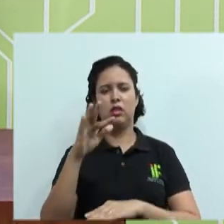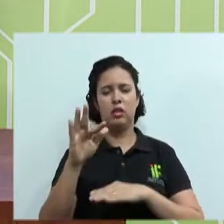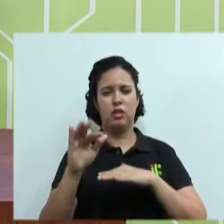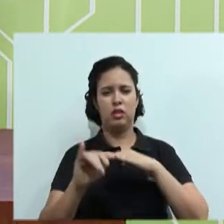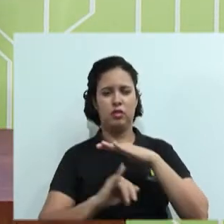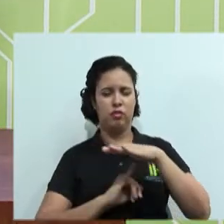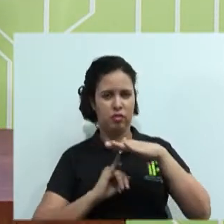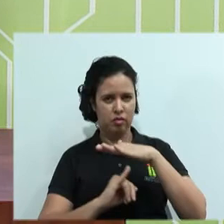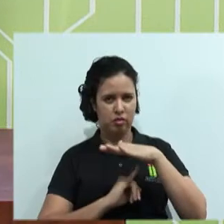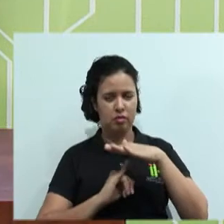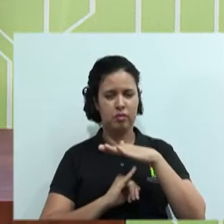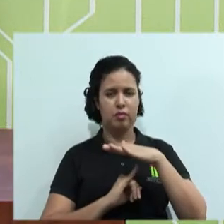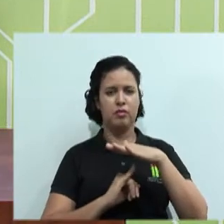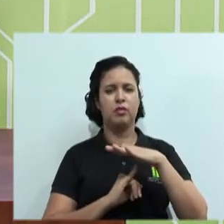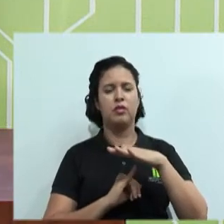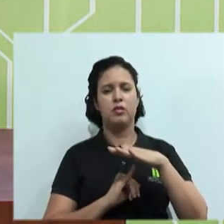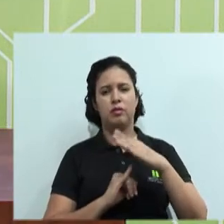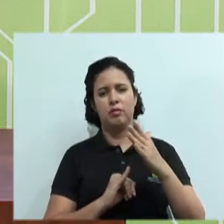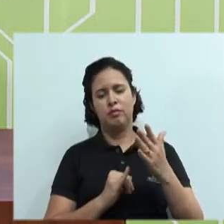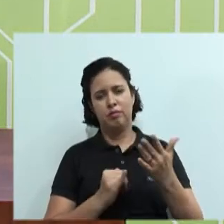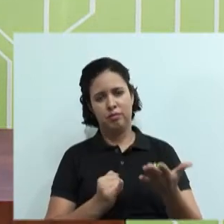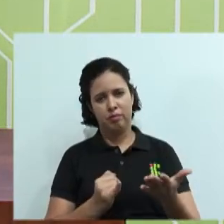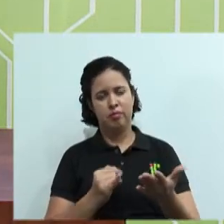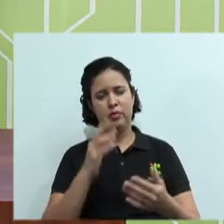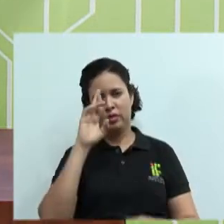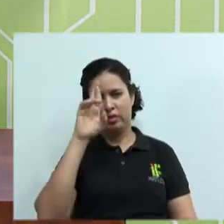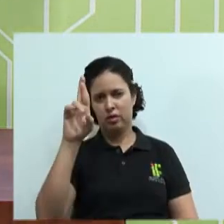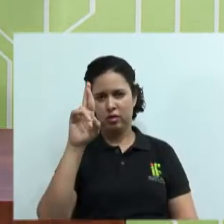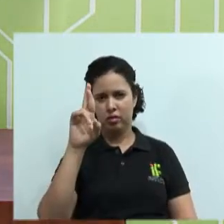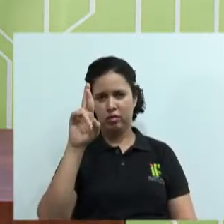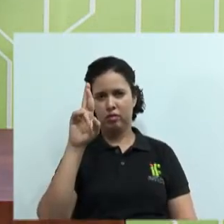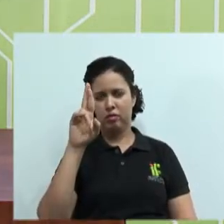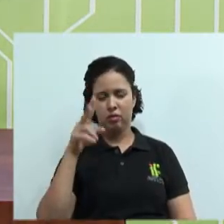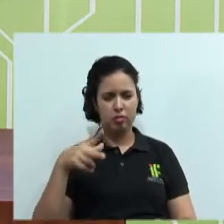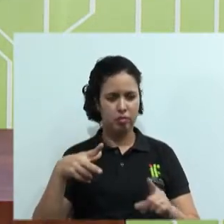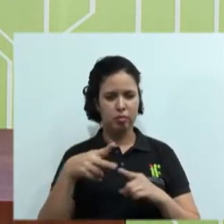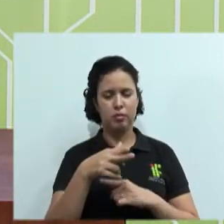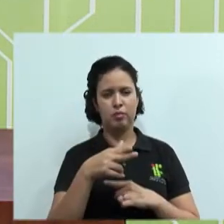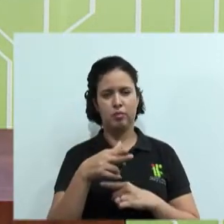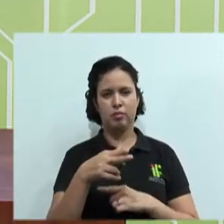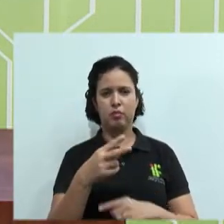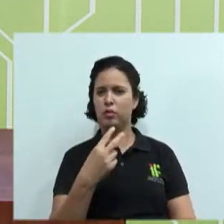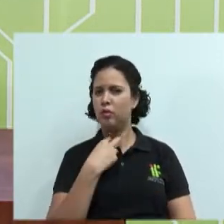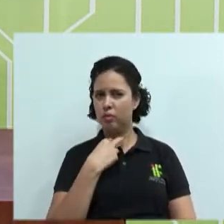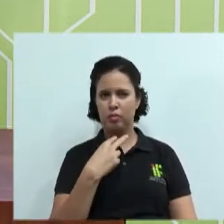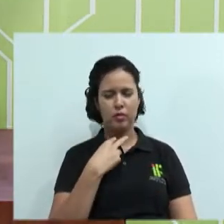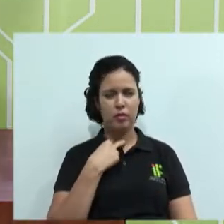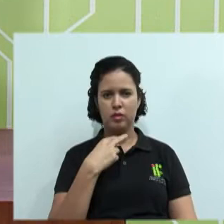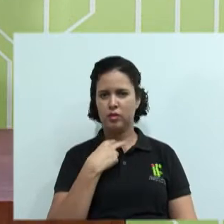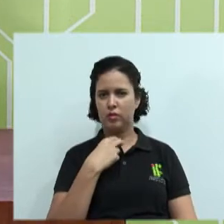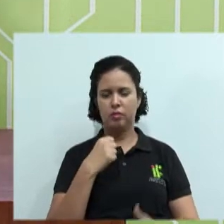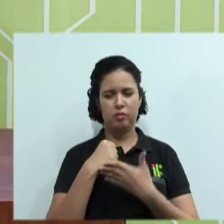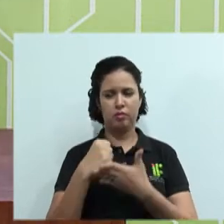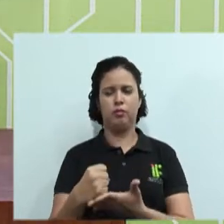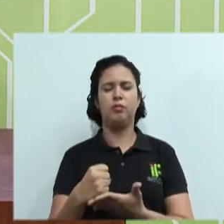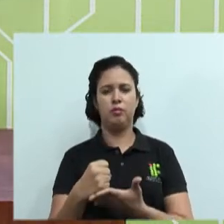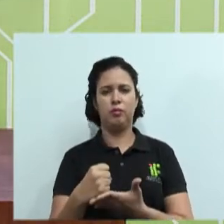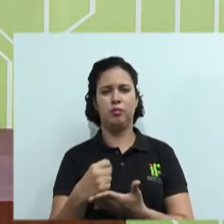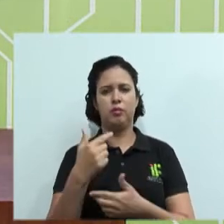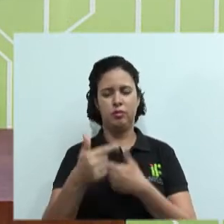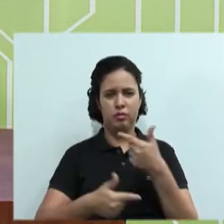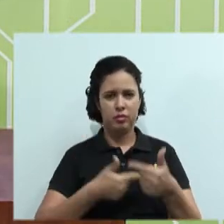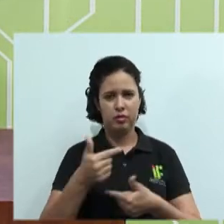folgado na hora de se comunicar com o chefe. E o chefe já freou ele ali, ó. Não posso te dar essa alternativa por quê? Você não está